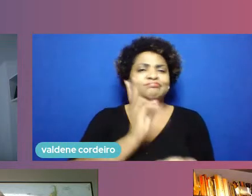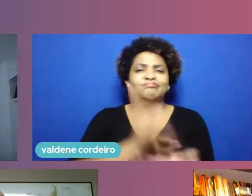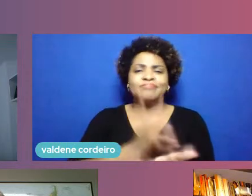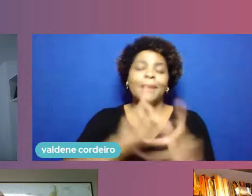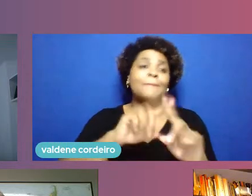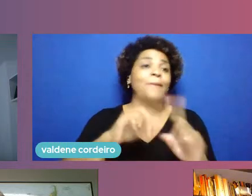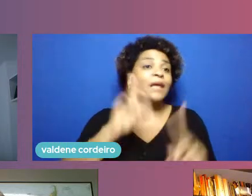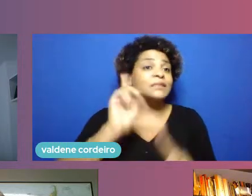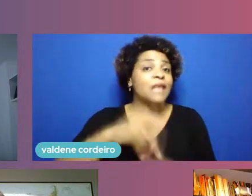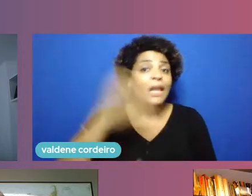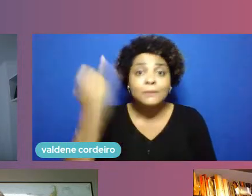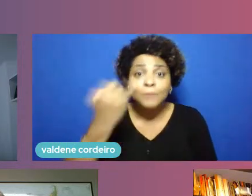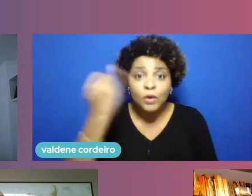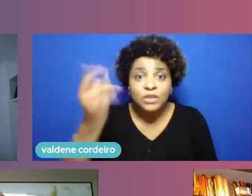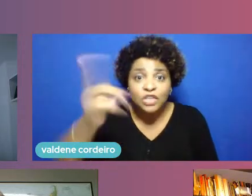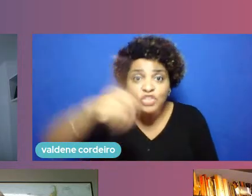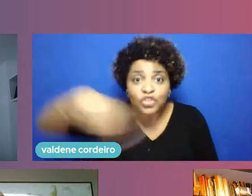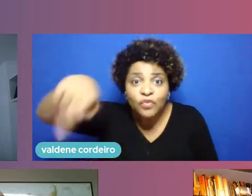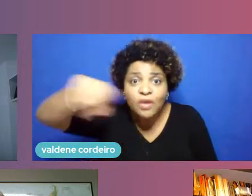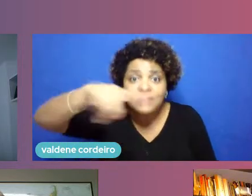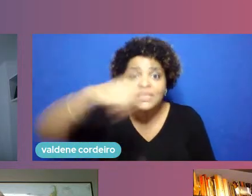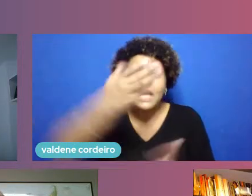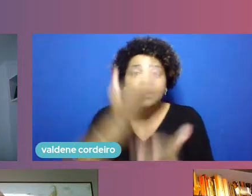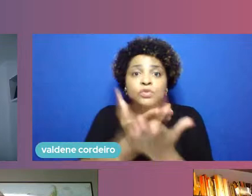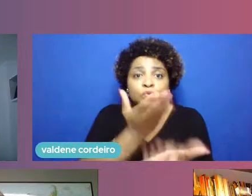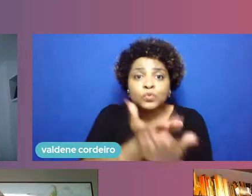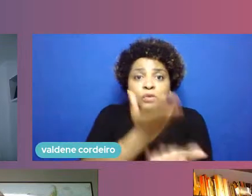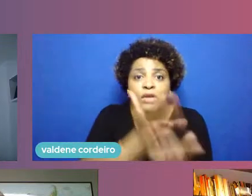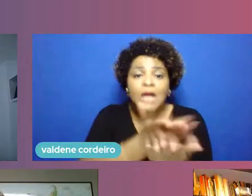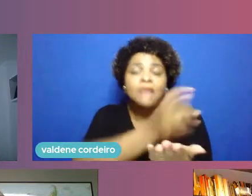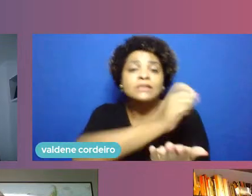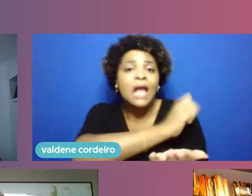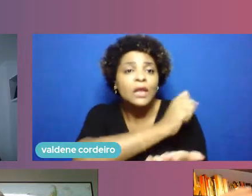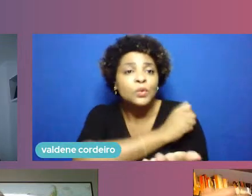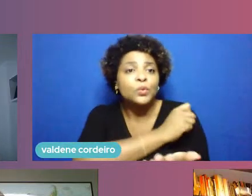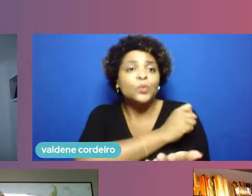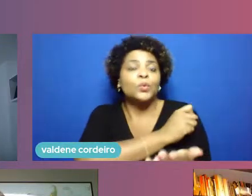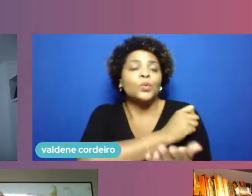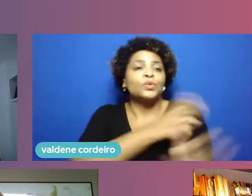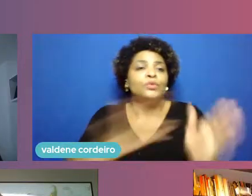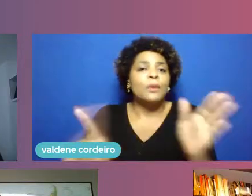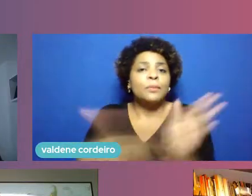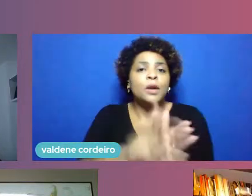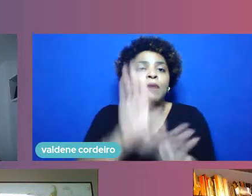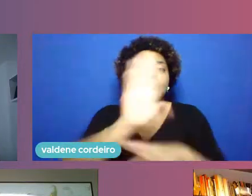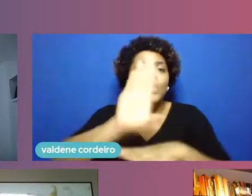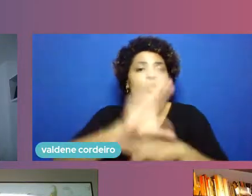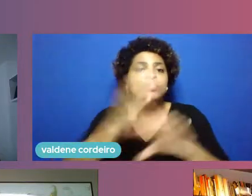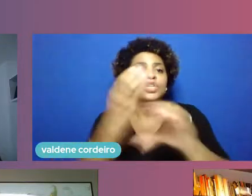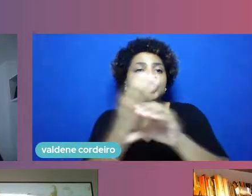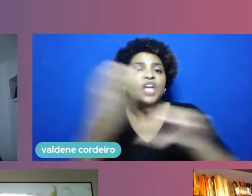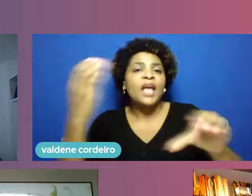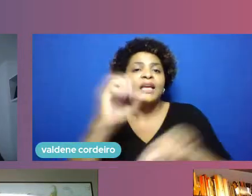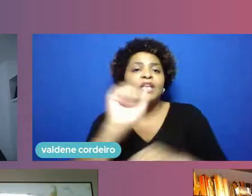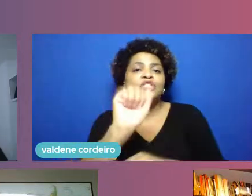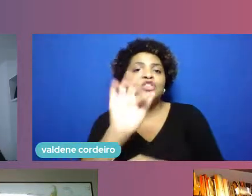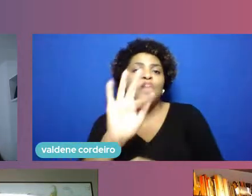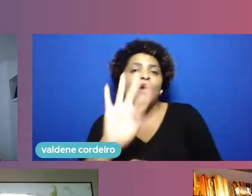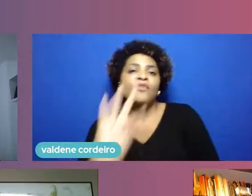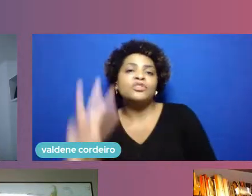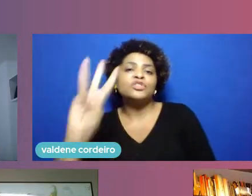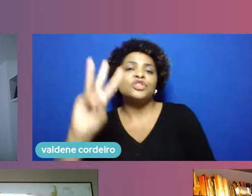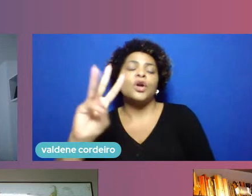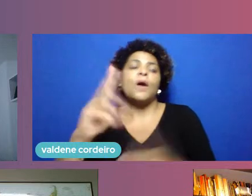que os estudantes jovens da engenharia de software da ciência da computação do design da psicologia que é o departamento